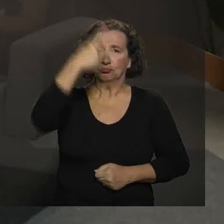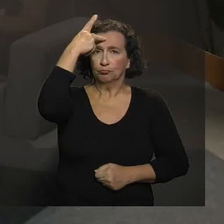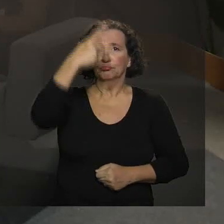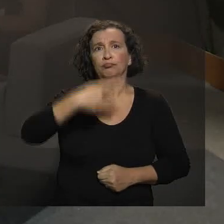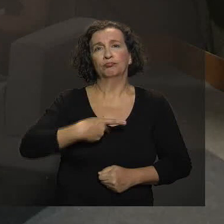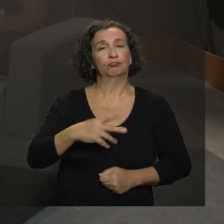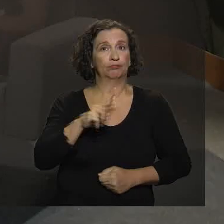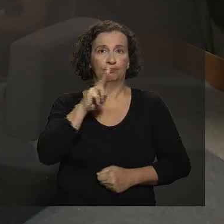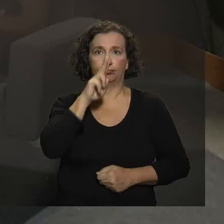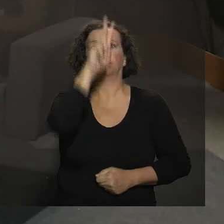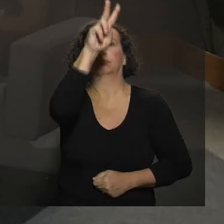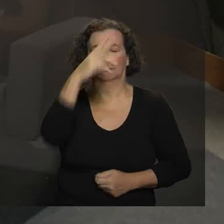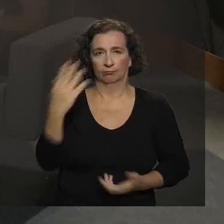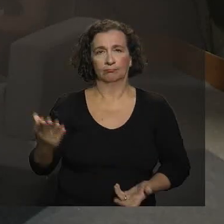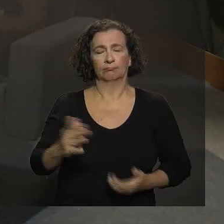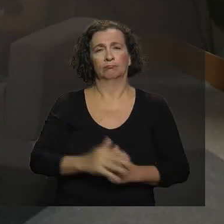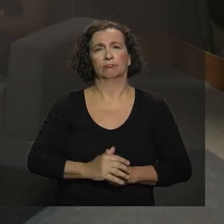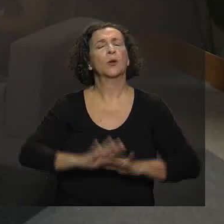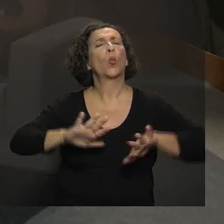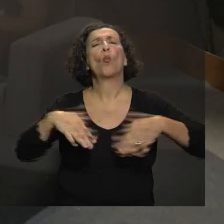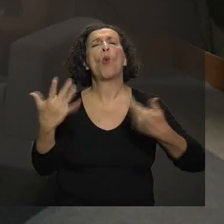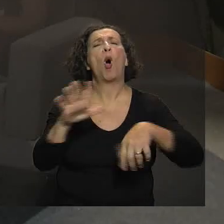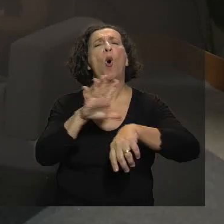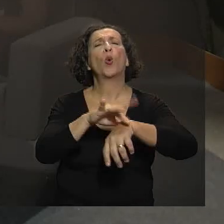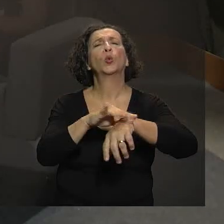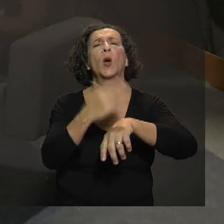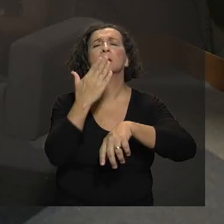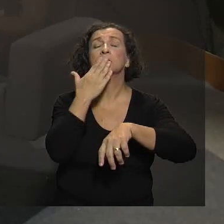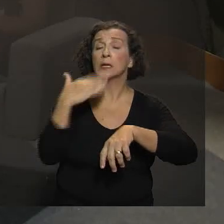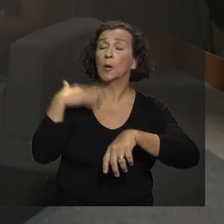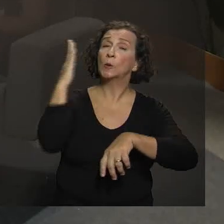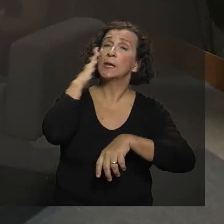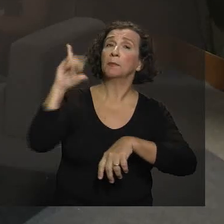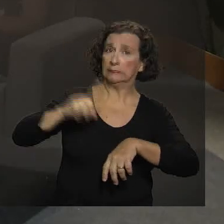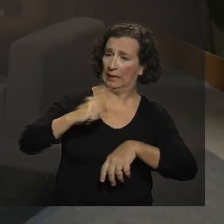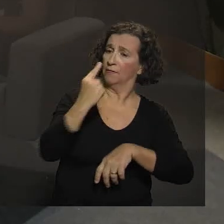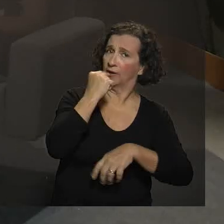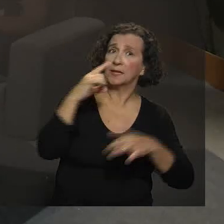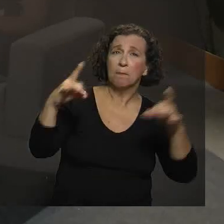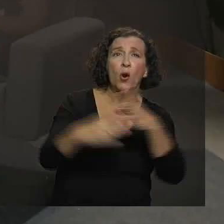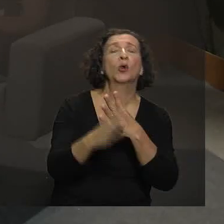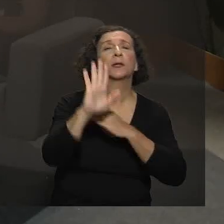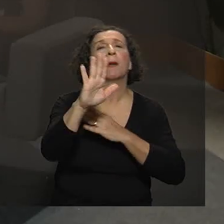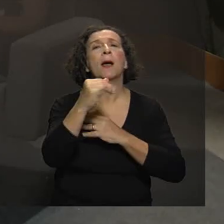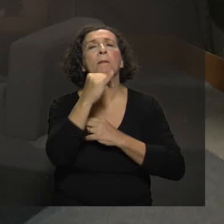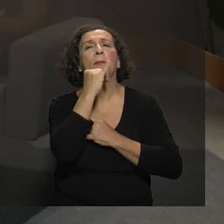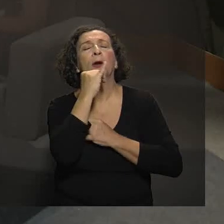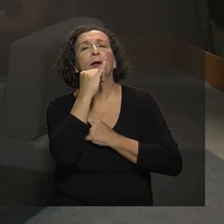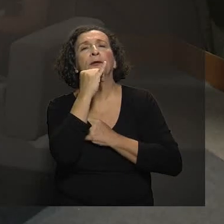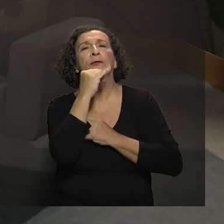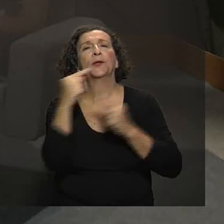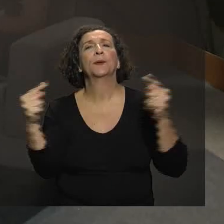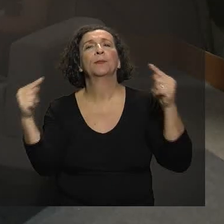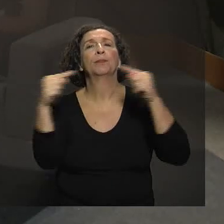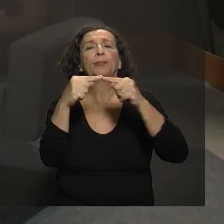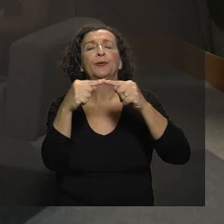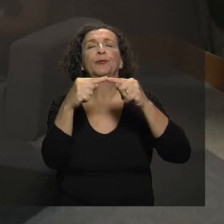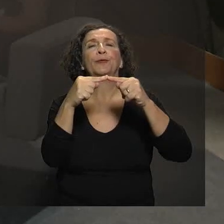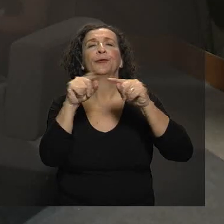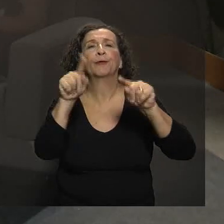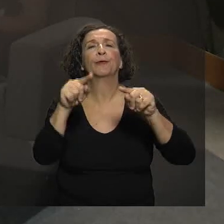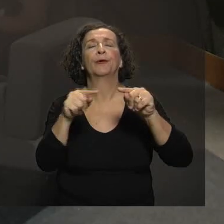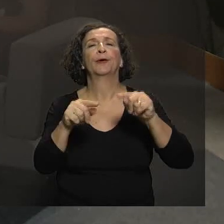extrema. Que doenças que a gente tem, por exemplo, que a gente sabe que tem vacina e são, por exemplo, relacionadas ao saneamento básico?